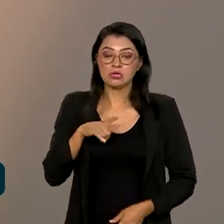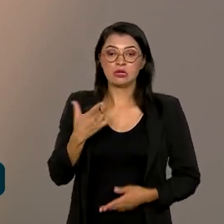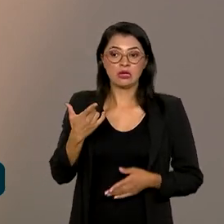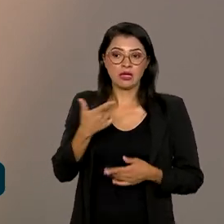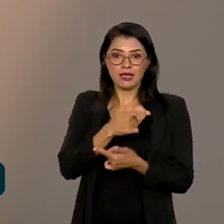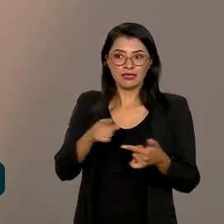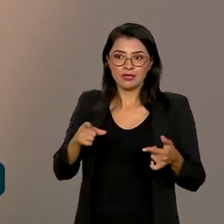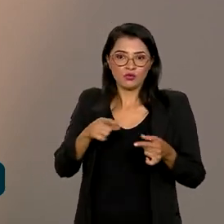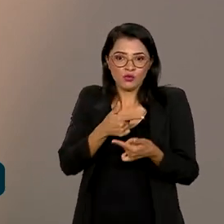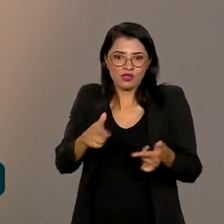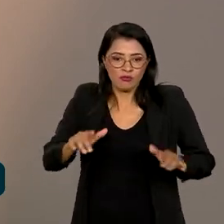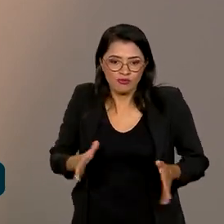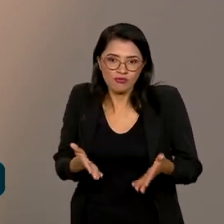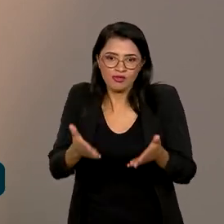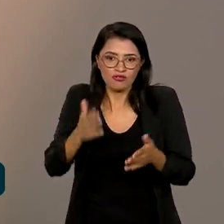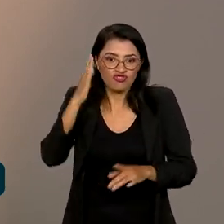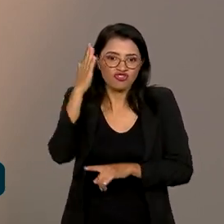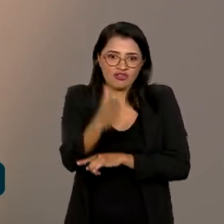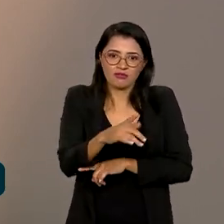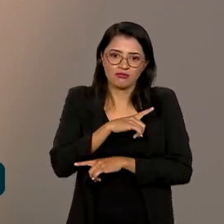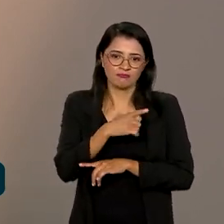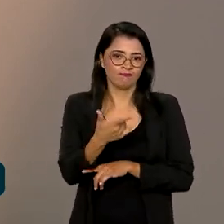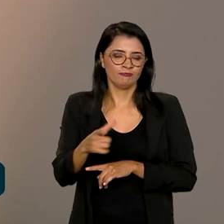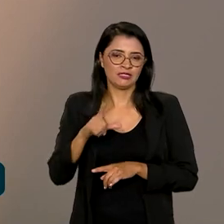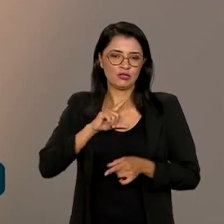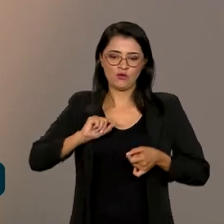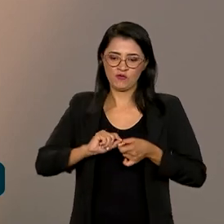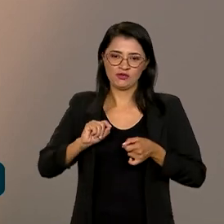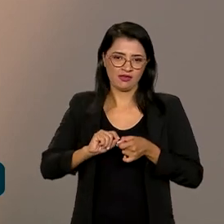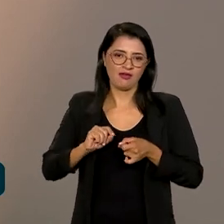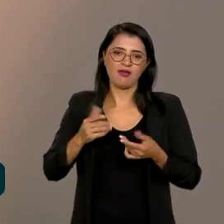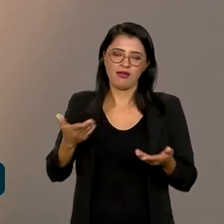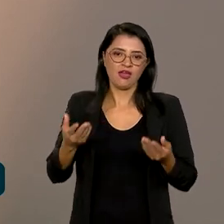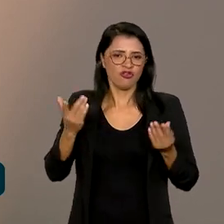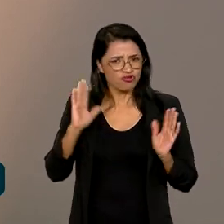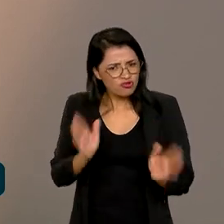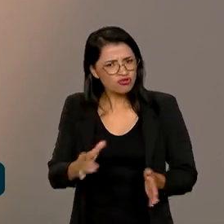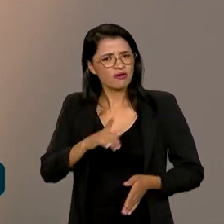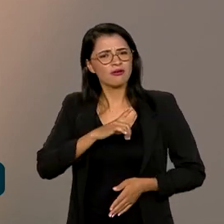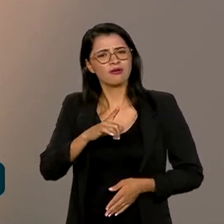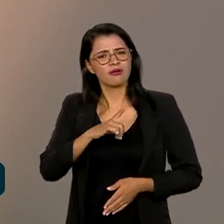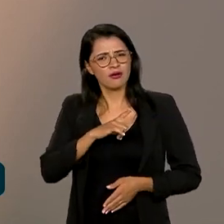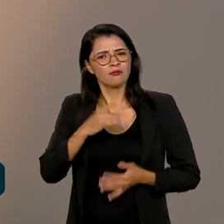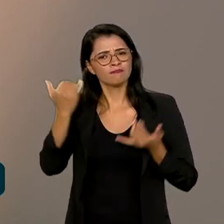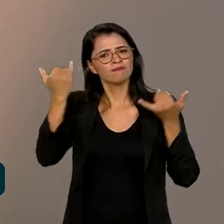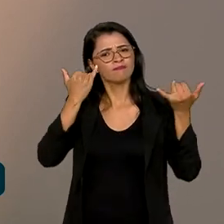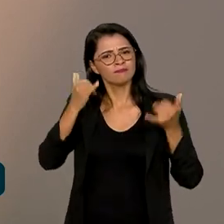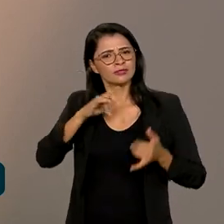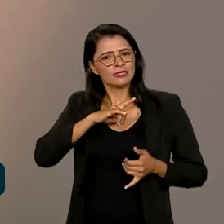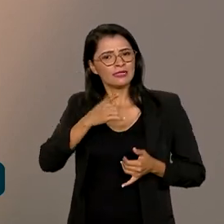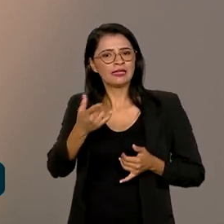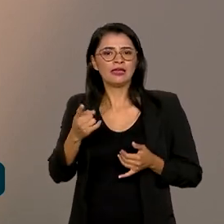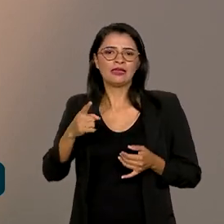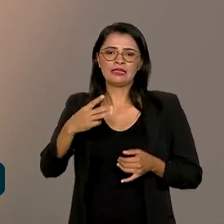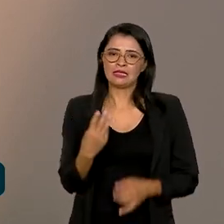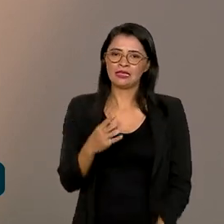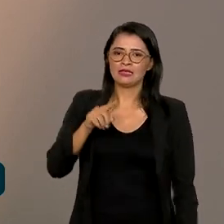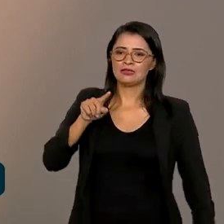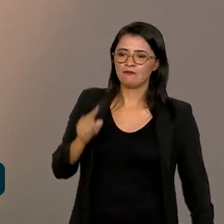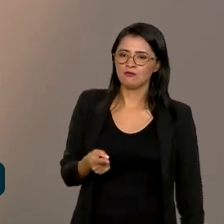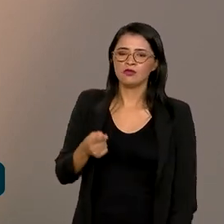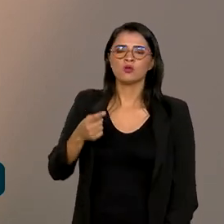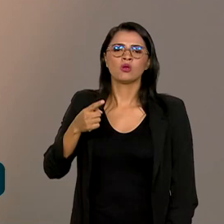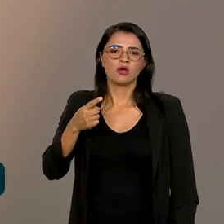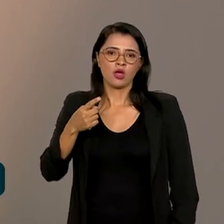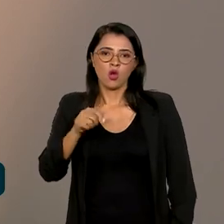fazer esse tipo de fomento mais direto, né? Nós temos uma notícia de 3,8%, de 3